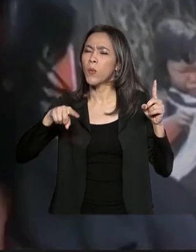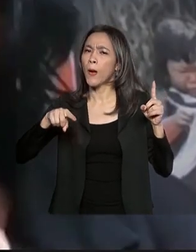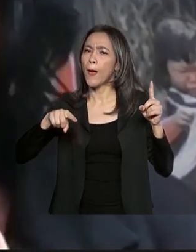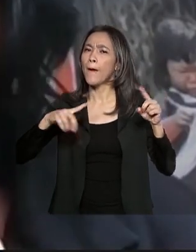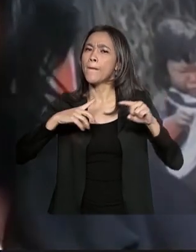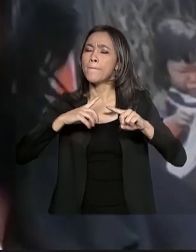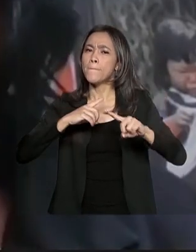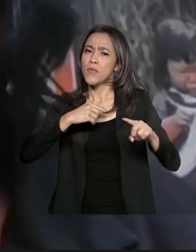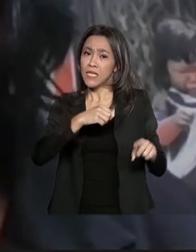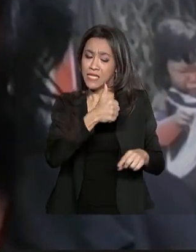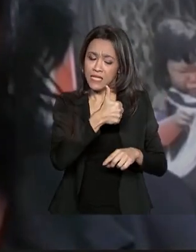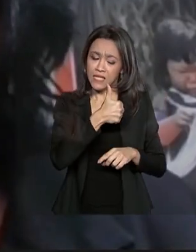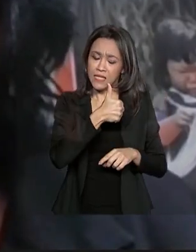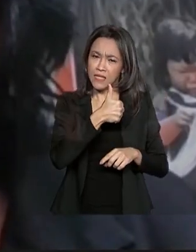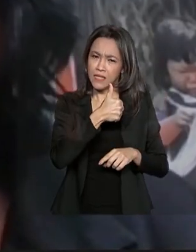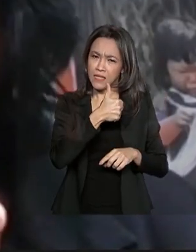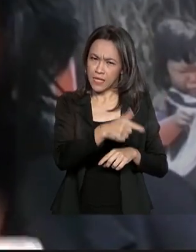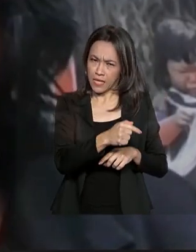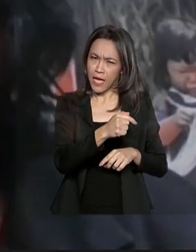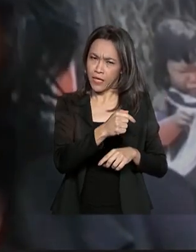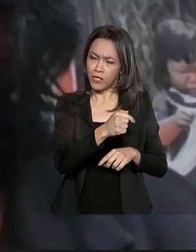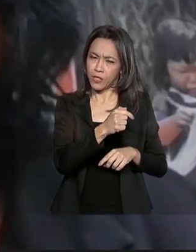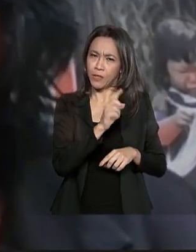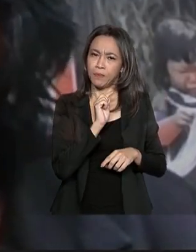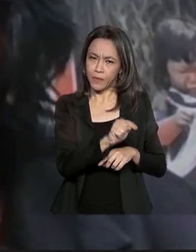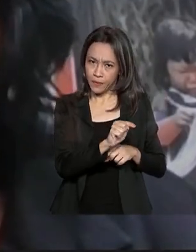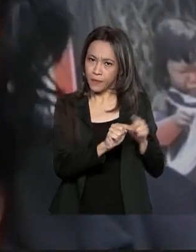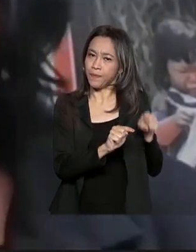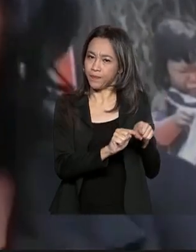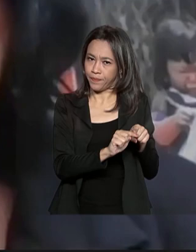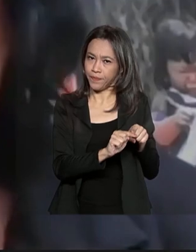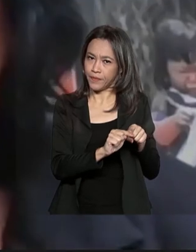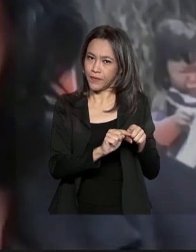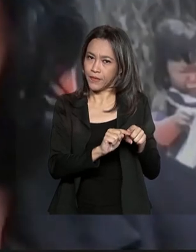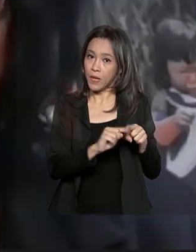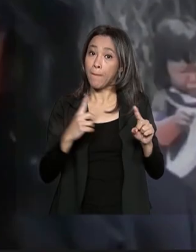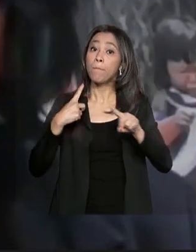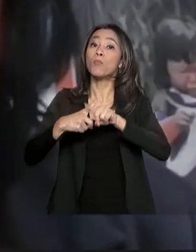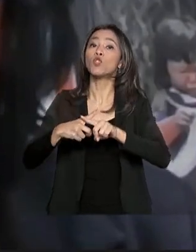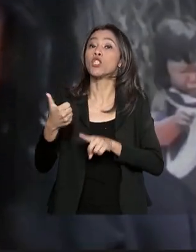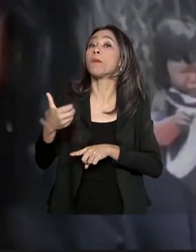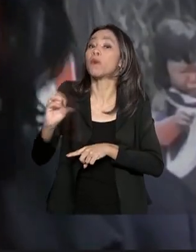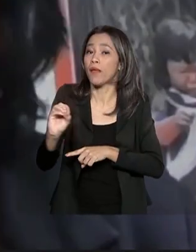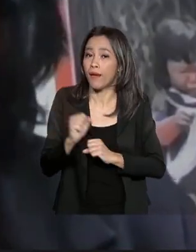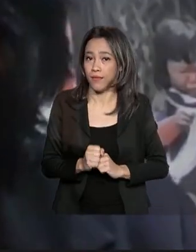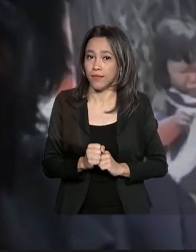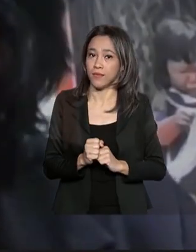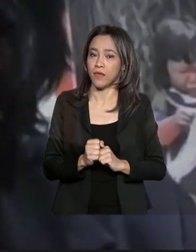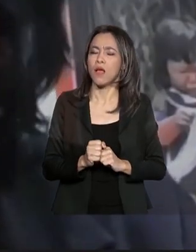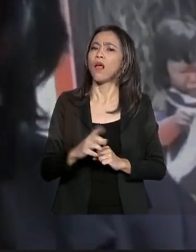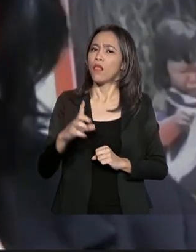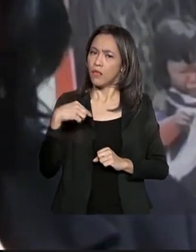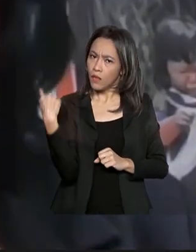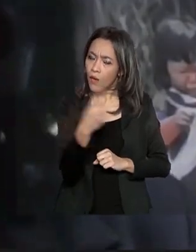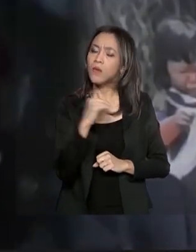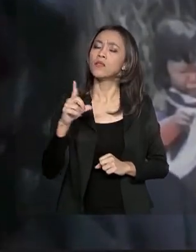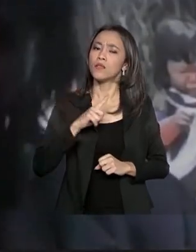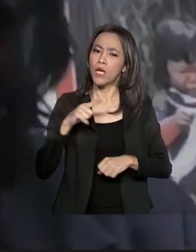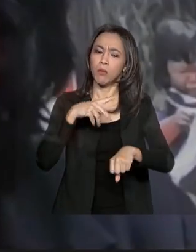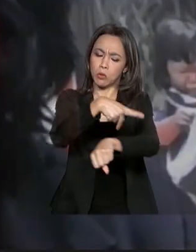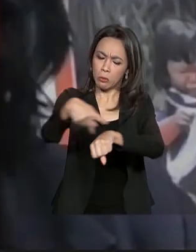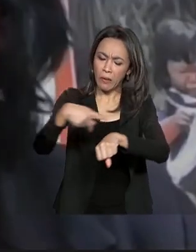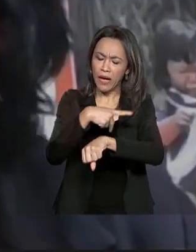os 17 mil que o ouvidor trouxe por 10. Nós temos uma nação com